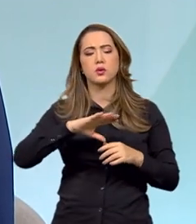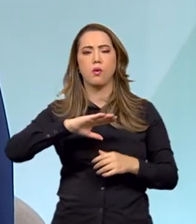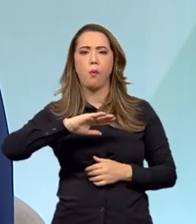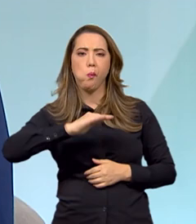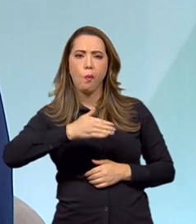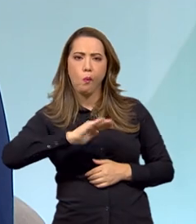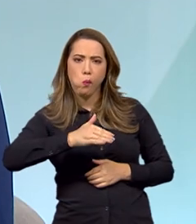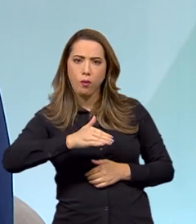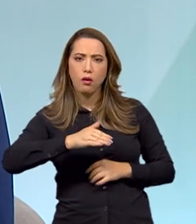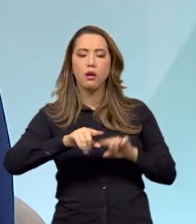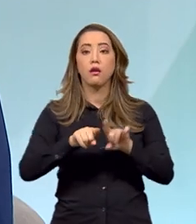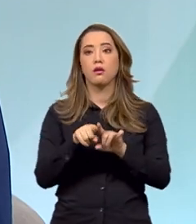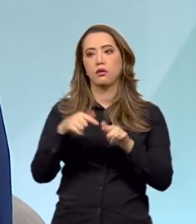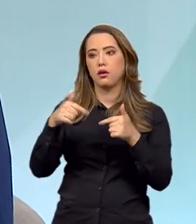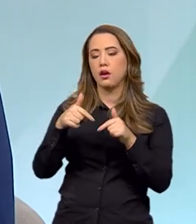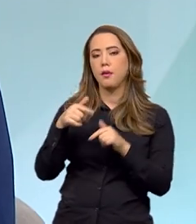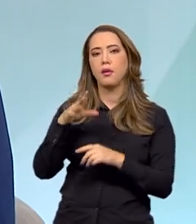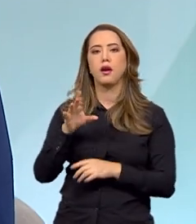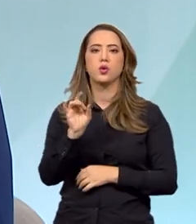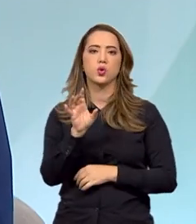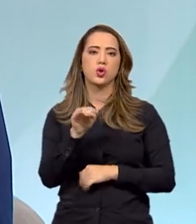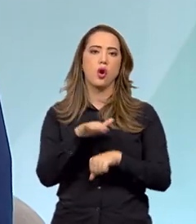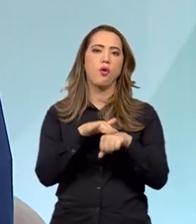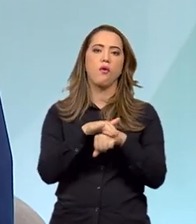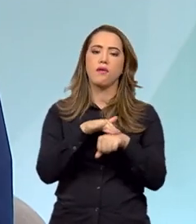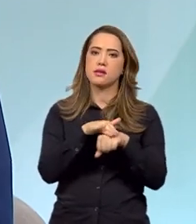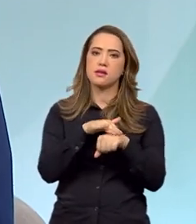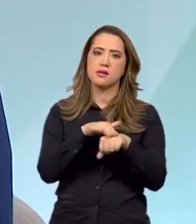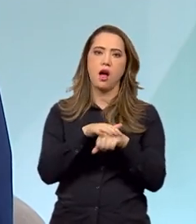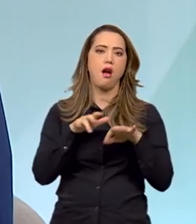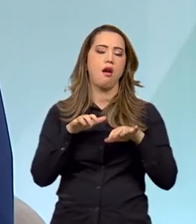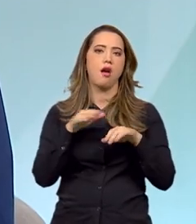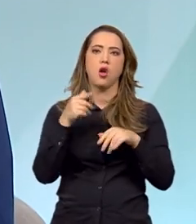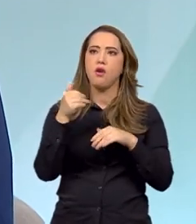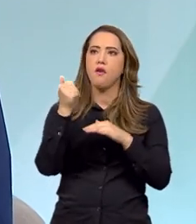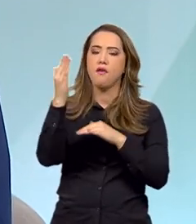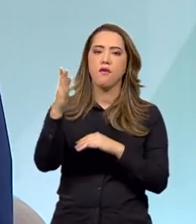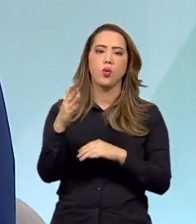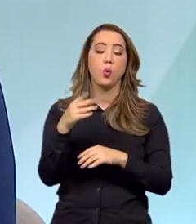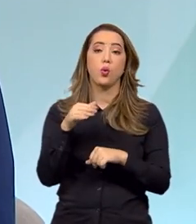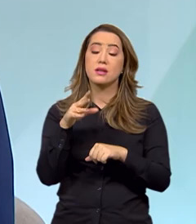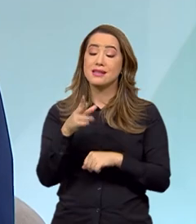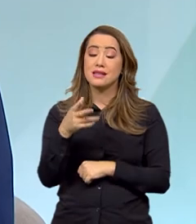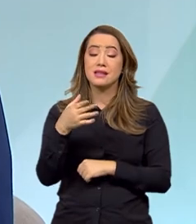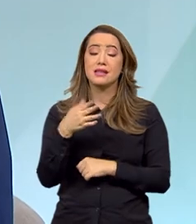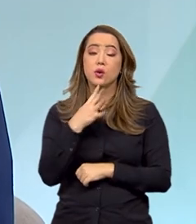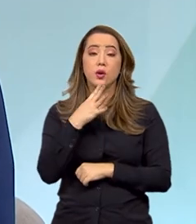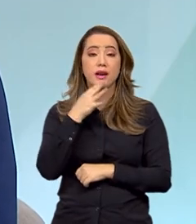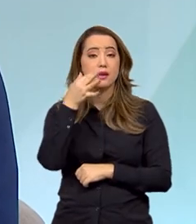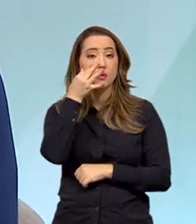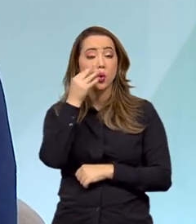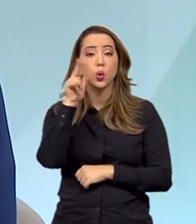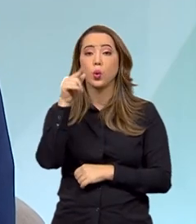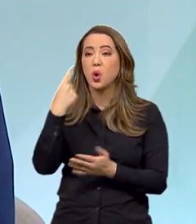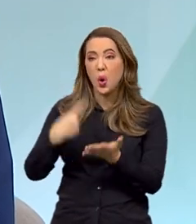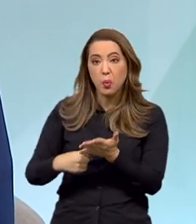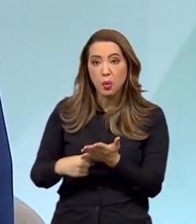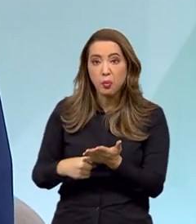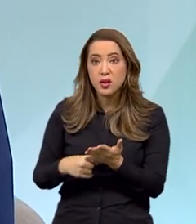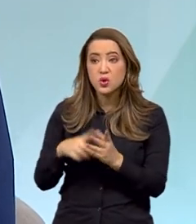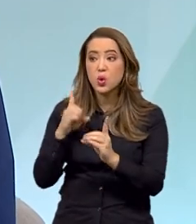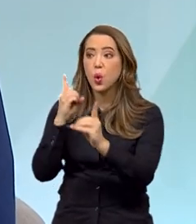Você só pode dialogar num chat com quem você conhece. Nunca marcar um encontro com uma pessoa que você não conheceu